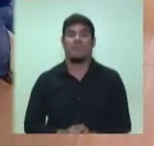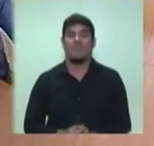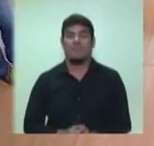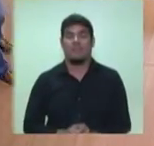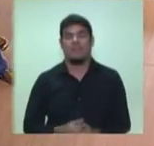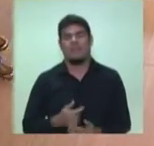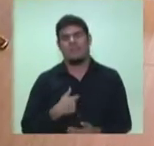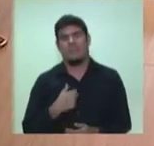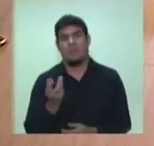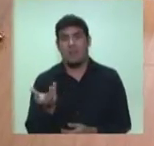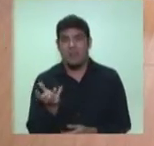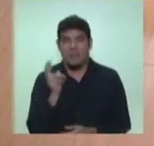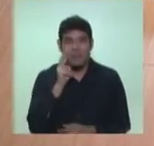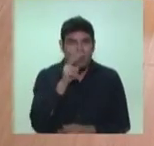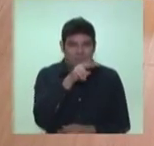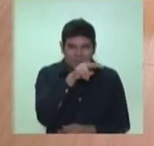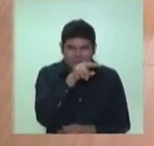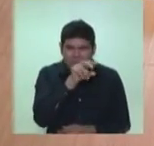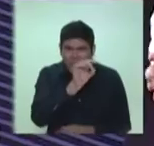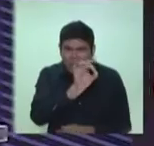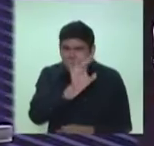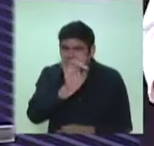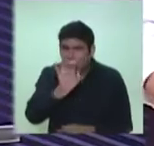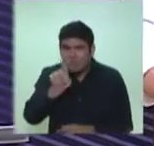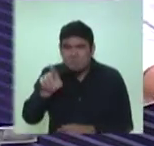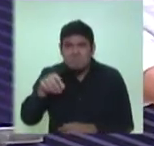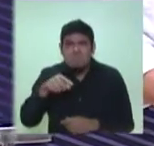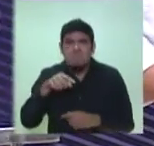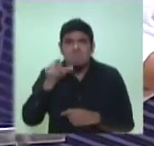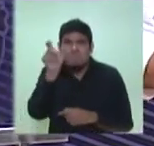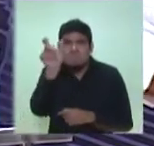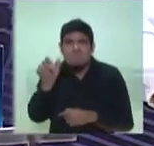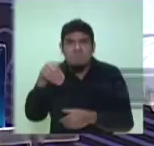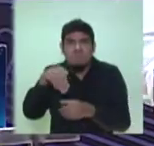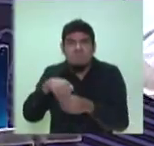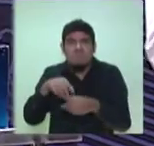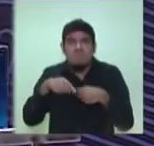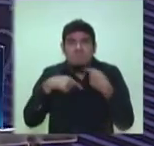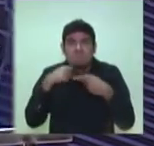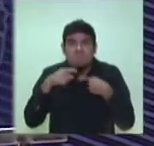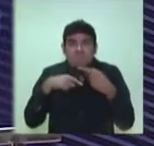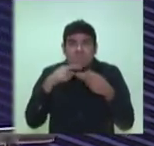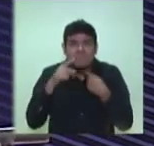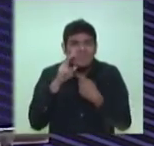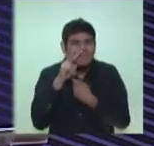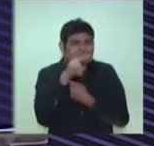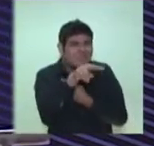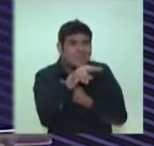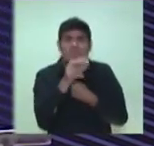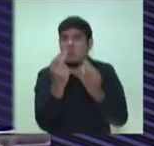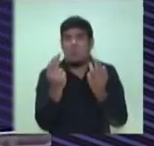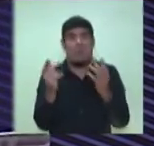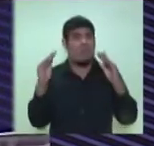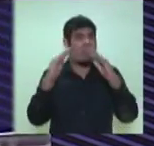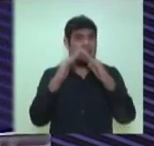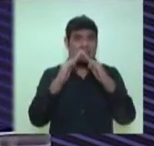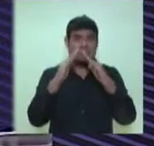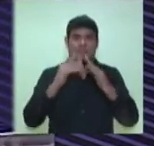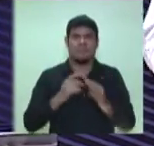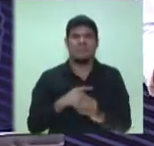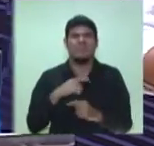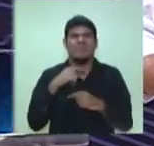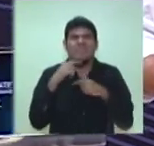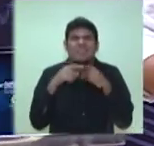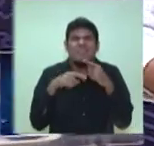Bem, eu quero olhar cada um de vocês, eleitores indecisos, como se estivesse olhando para cada indeciso que está em casa. Quem está